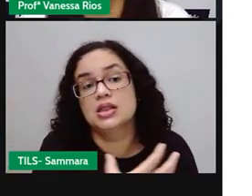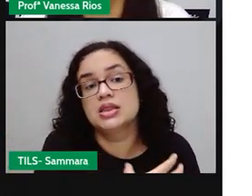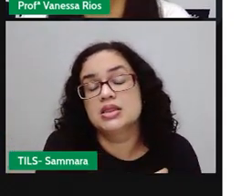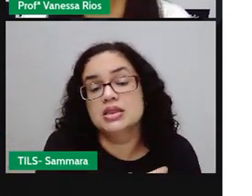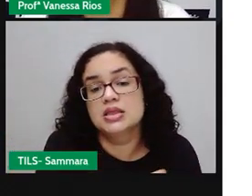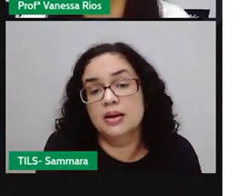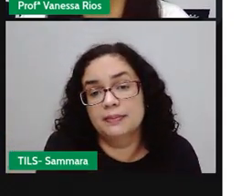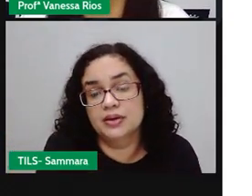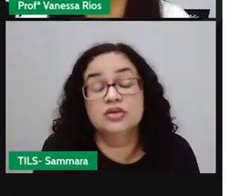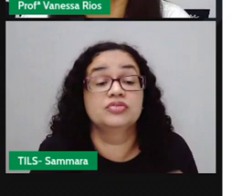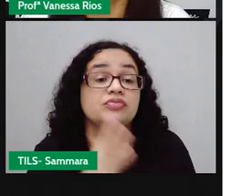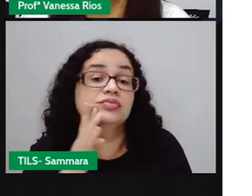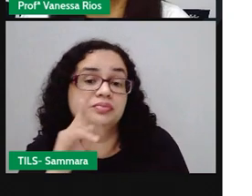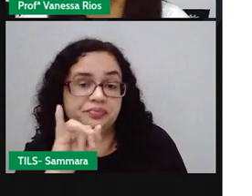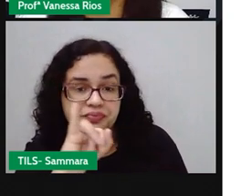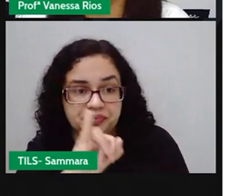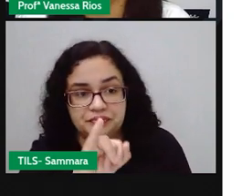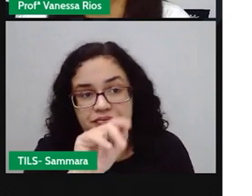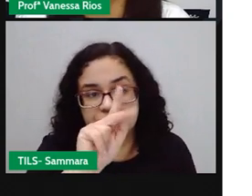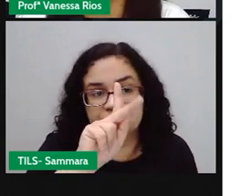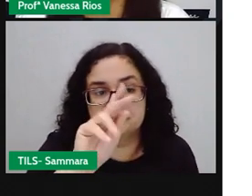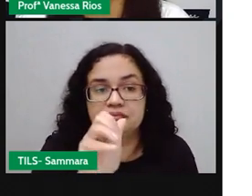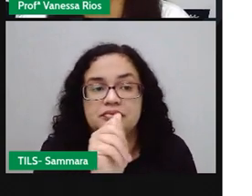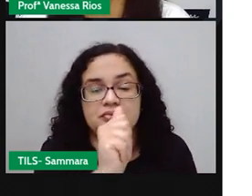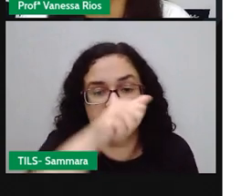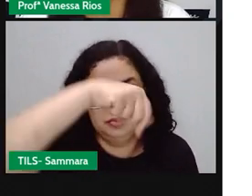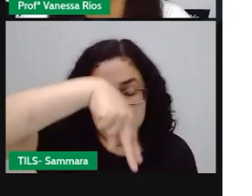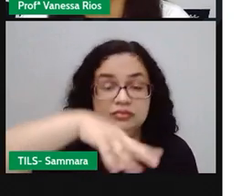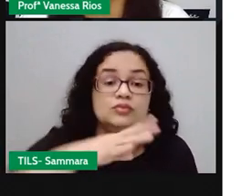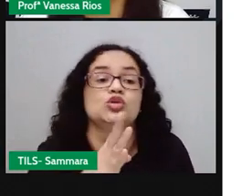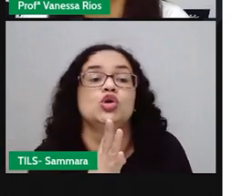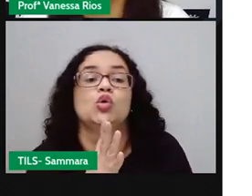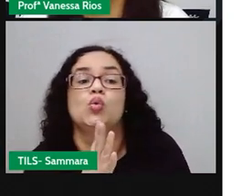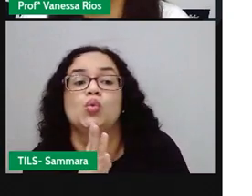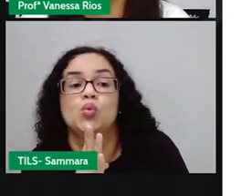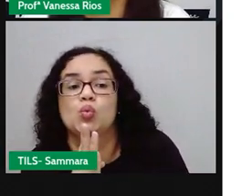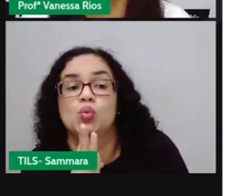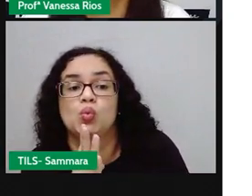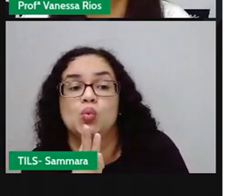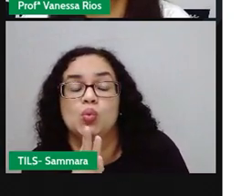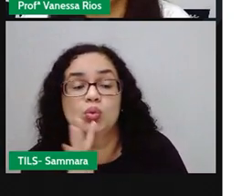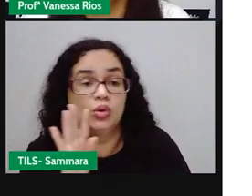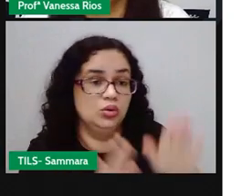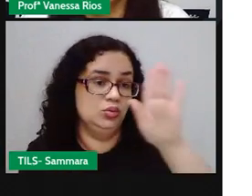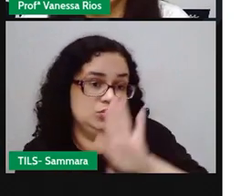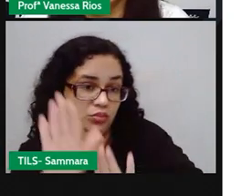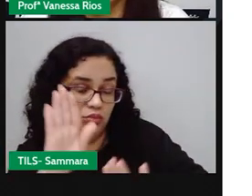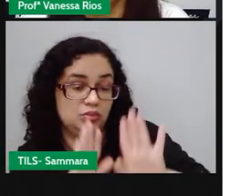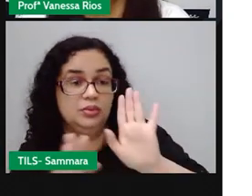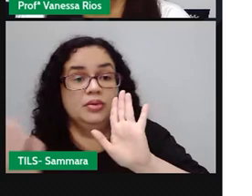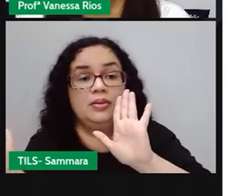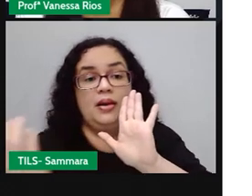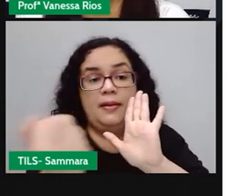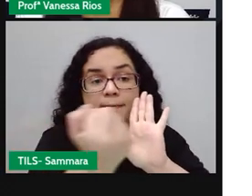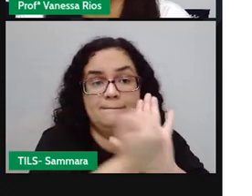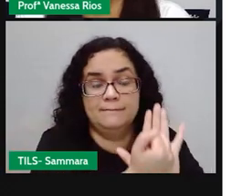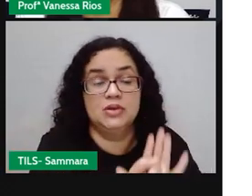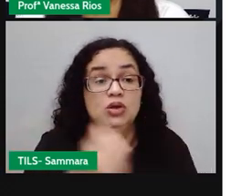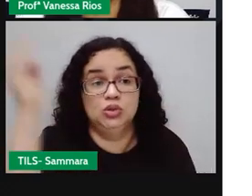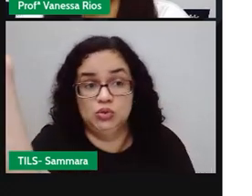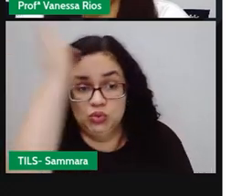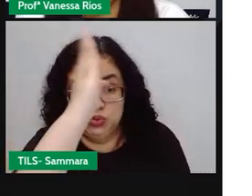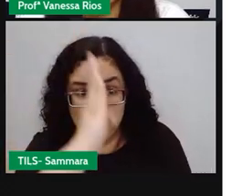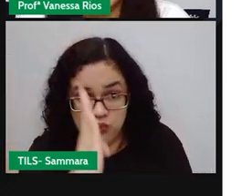A gente viu também o IFAM, que reconhece os patrimônios e cuida dos patrimônios do